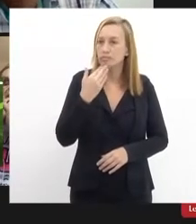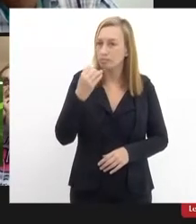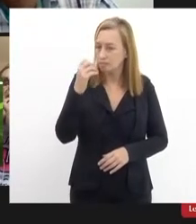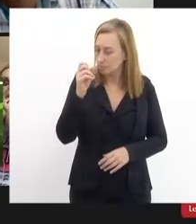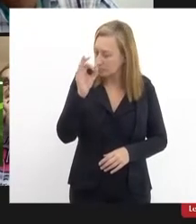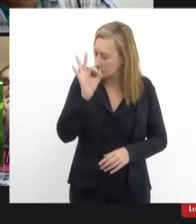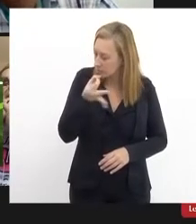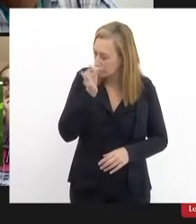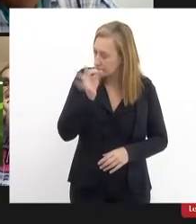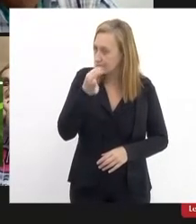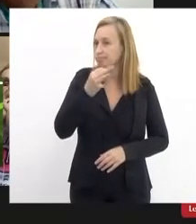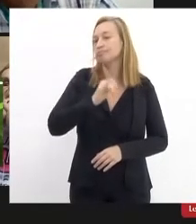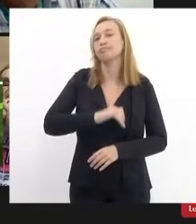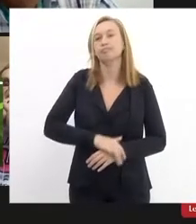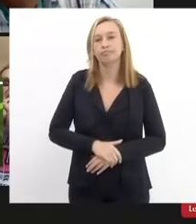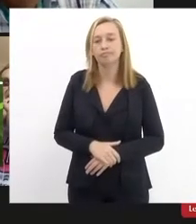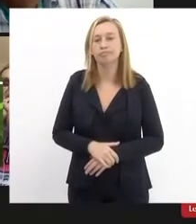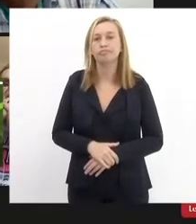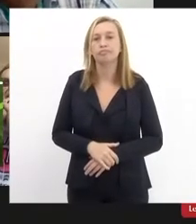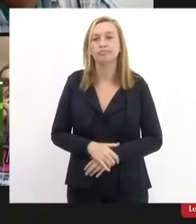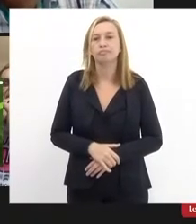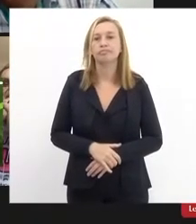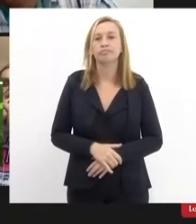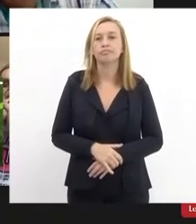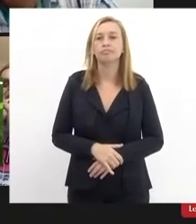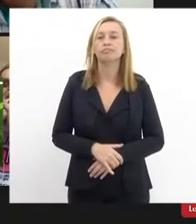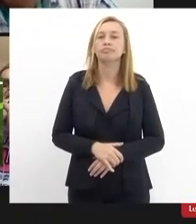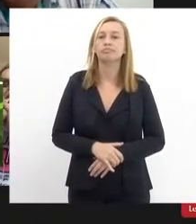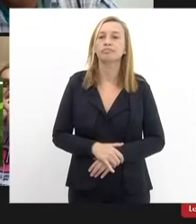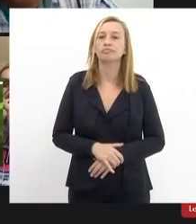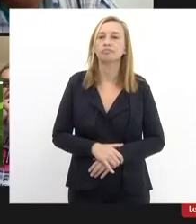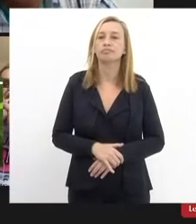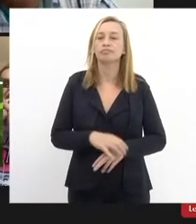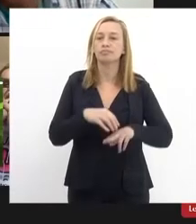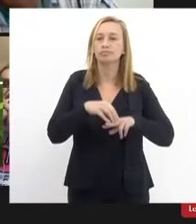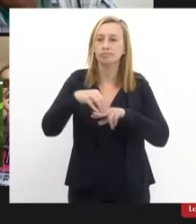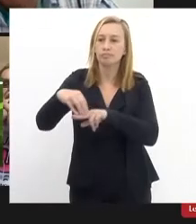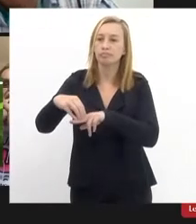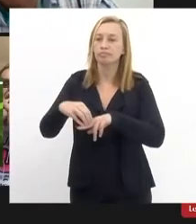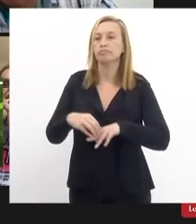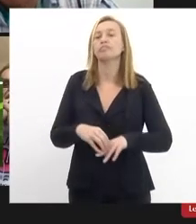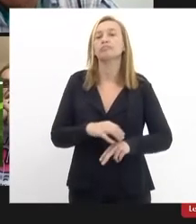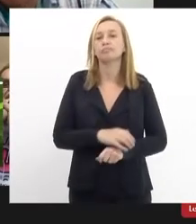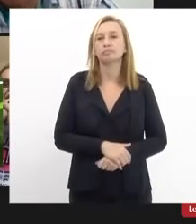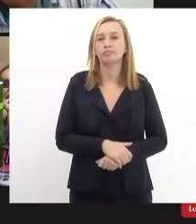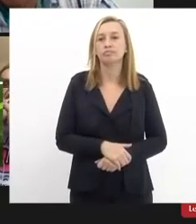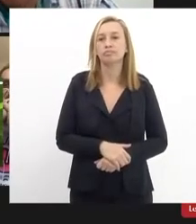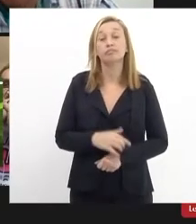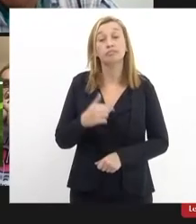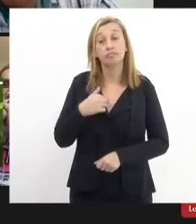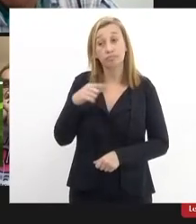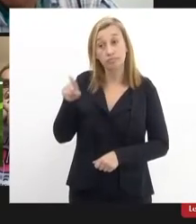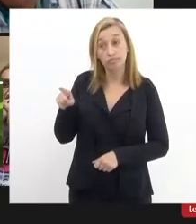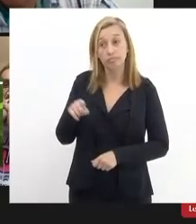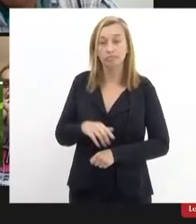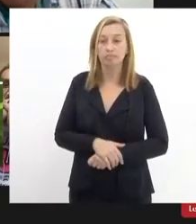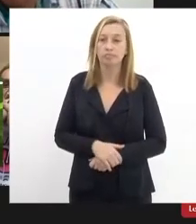exatamente no que diz respeito ao funcionamento e a operação do Bode Santa Tereza eu ali o nosso